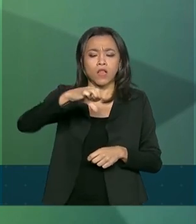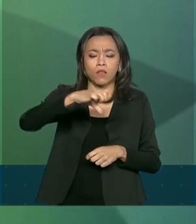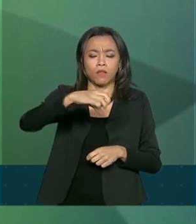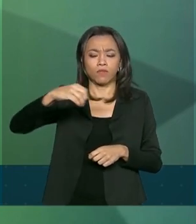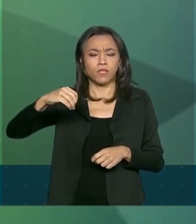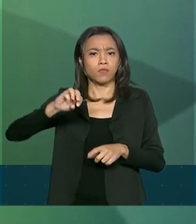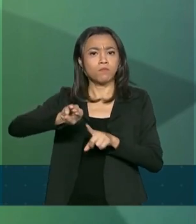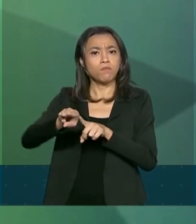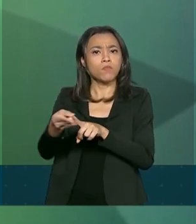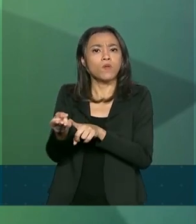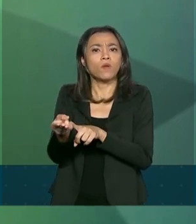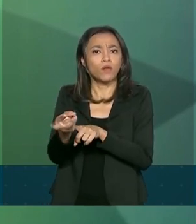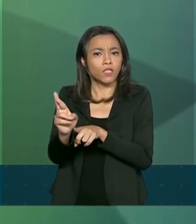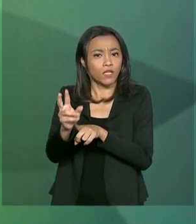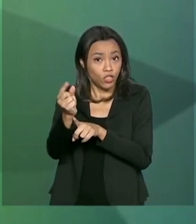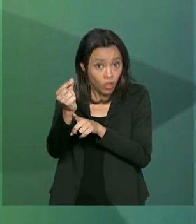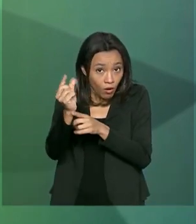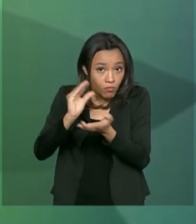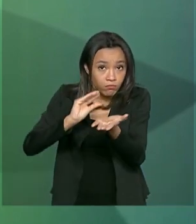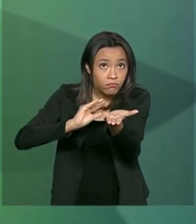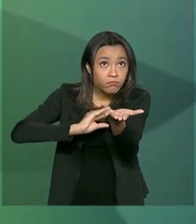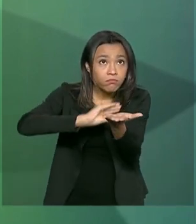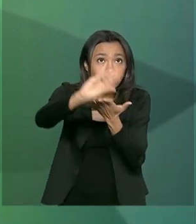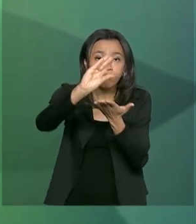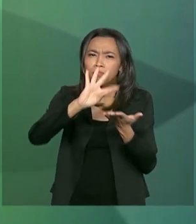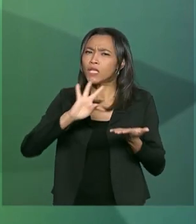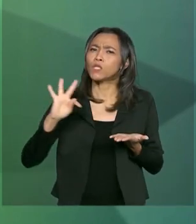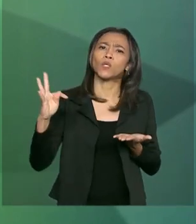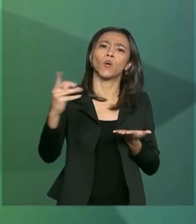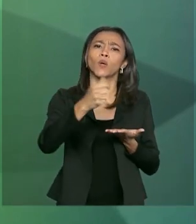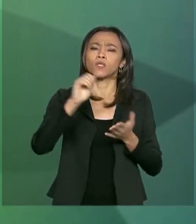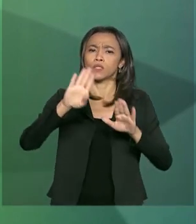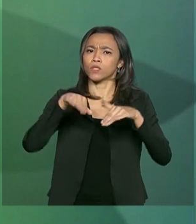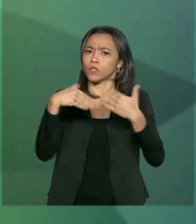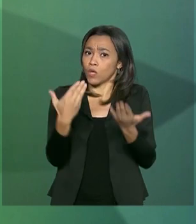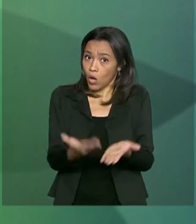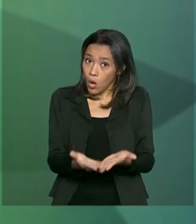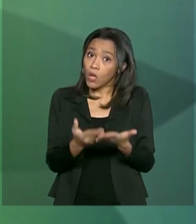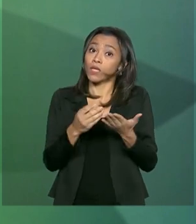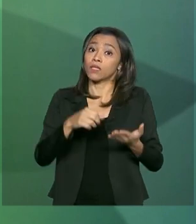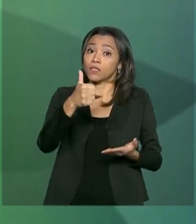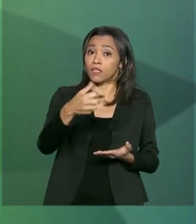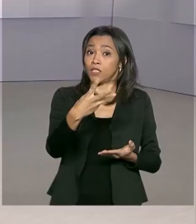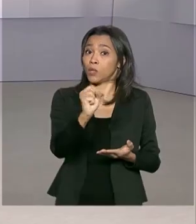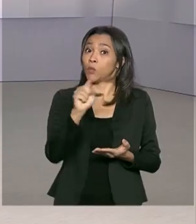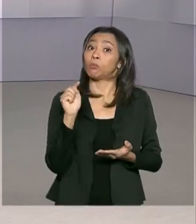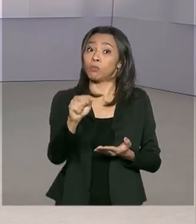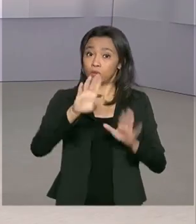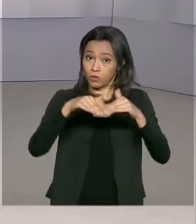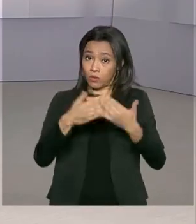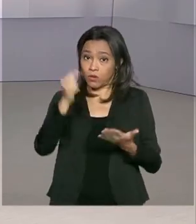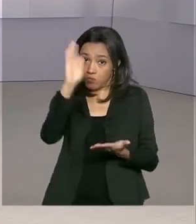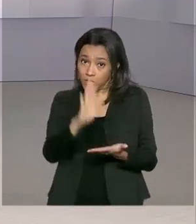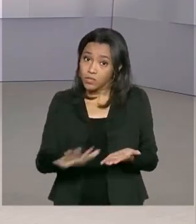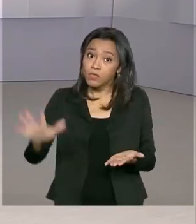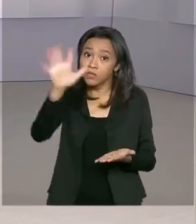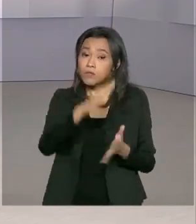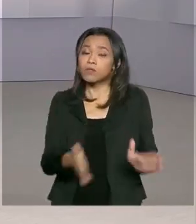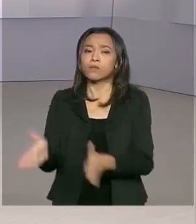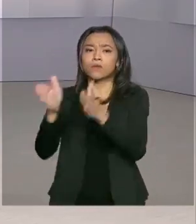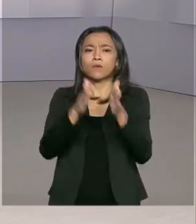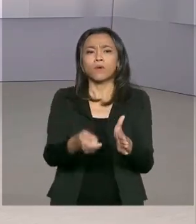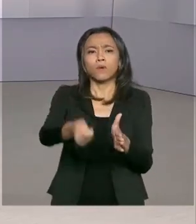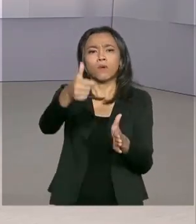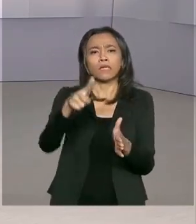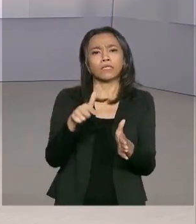para repassar para todas as escolas, as 138 mil escolas do Brasil inteiro. Quase 7